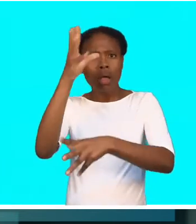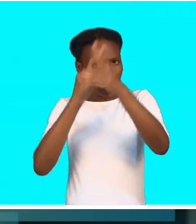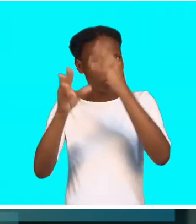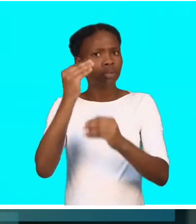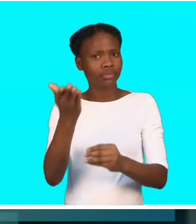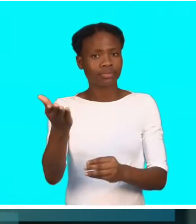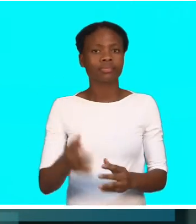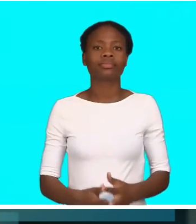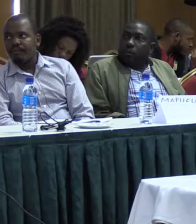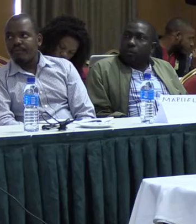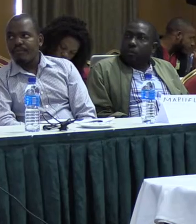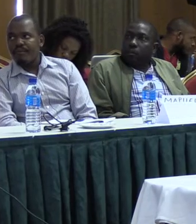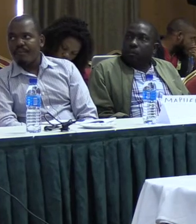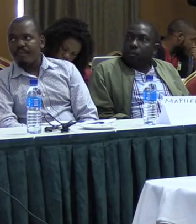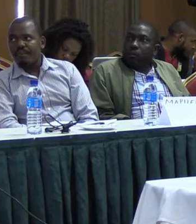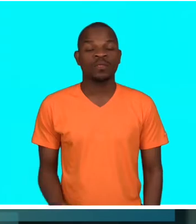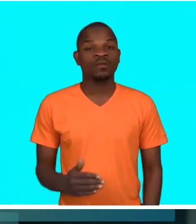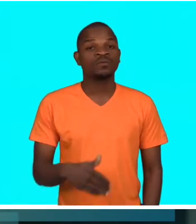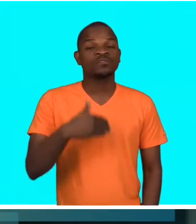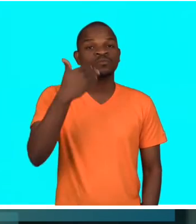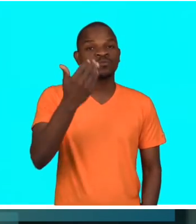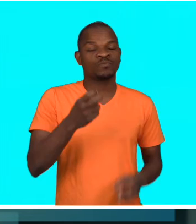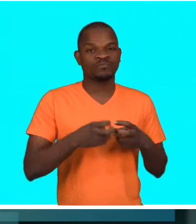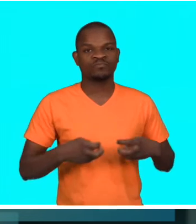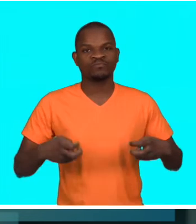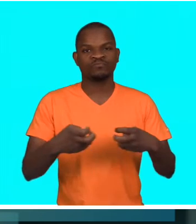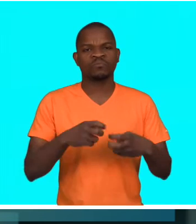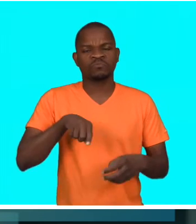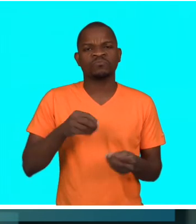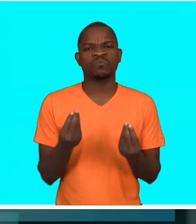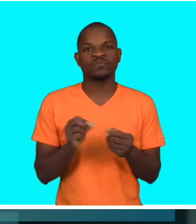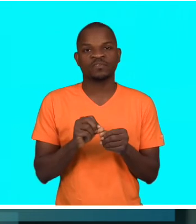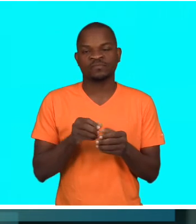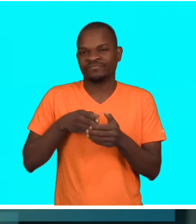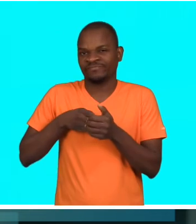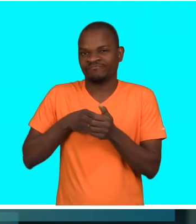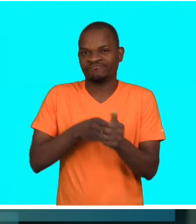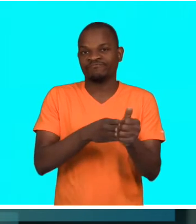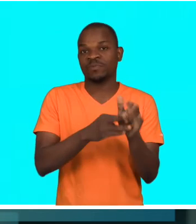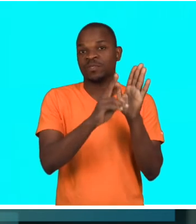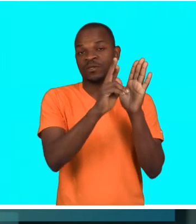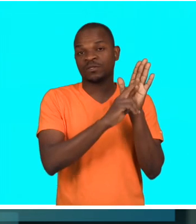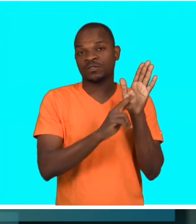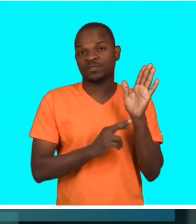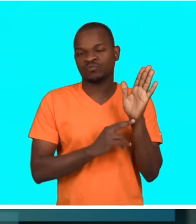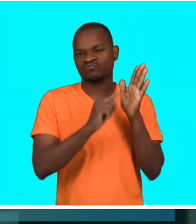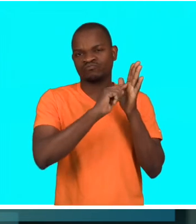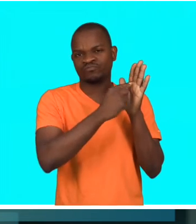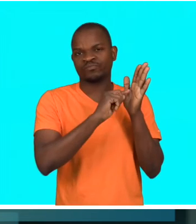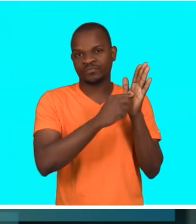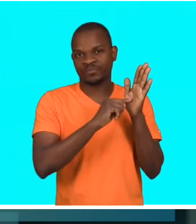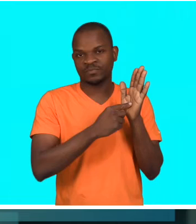recomendação das saídas desta sessão de aprendizado. Depois deste encontro é seguir na risca, seguir as